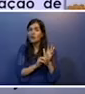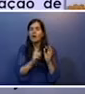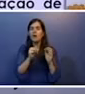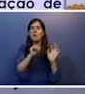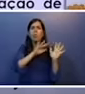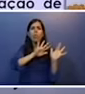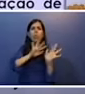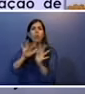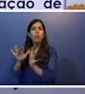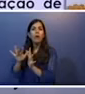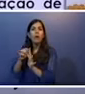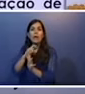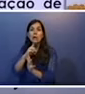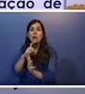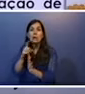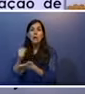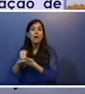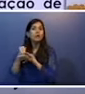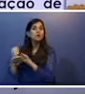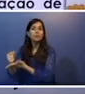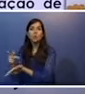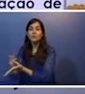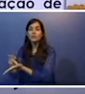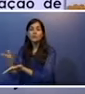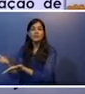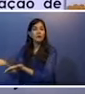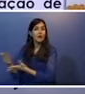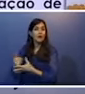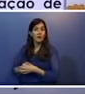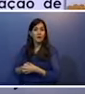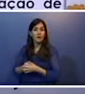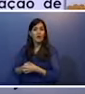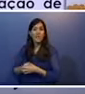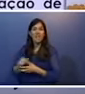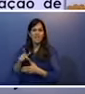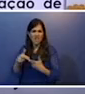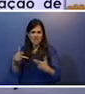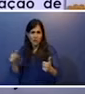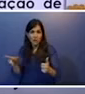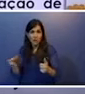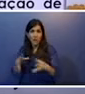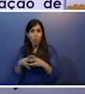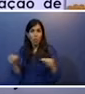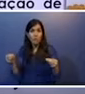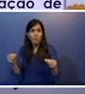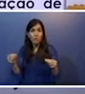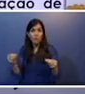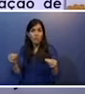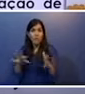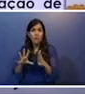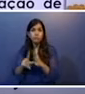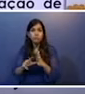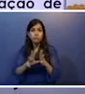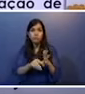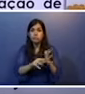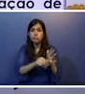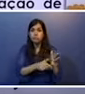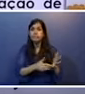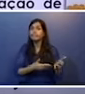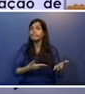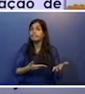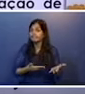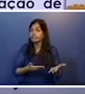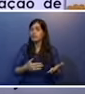aproximaram, mas ninguém ajudou ele de fato. E as coisas dele foram sumindo. Então, olha só como que é triste, né?